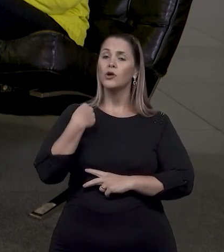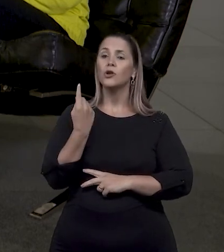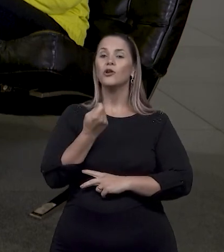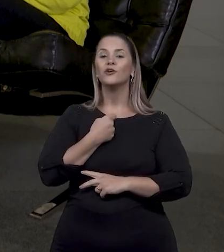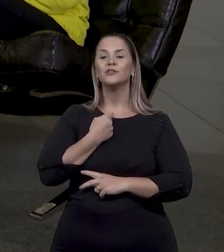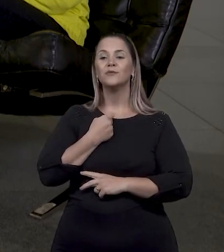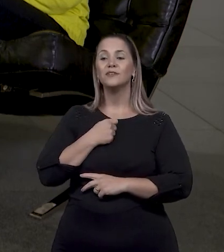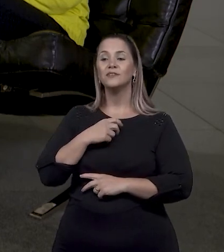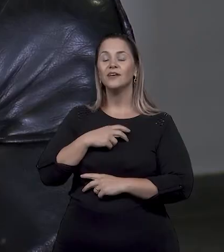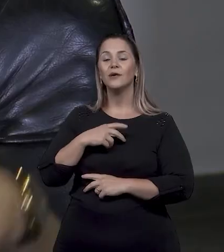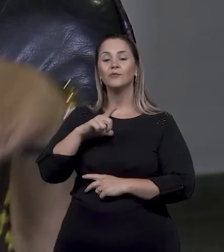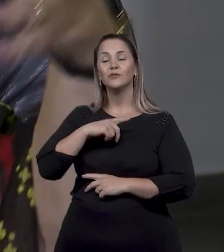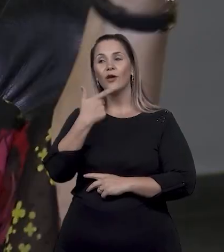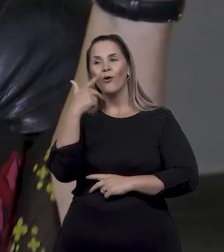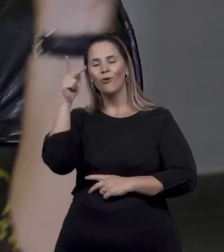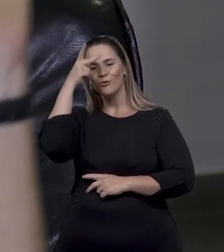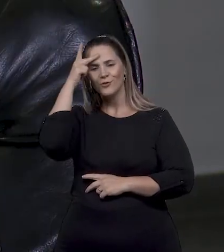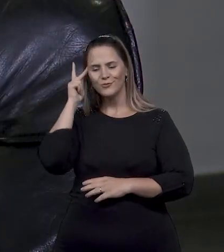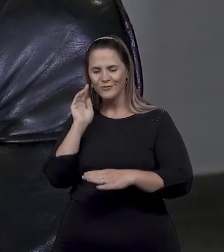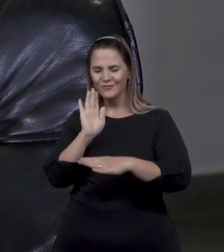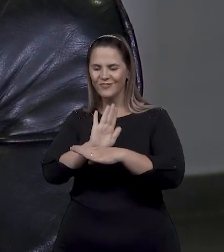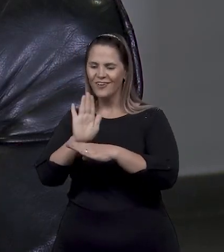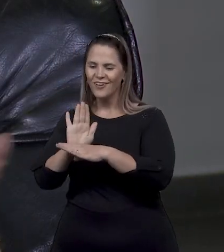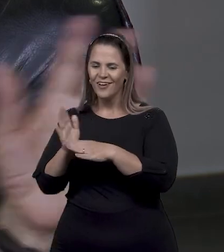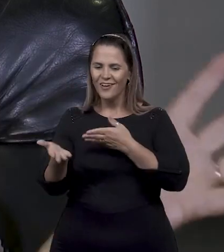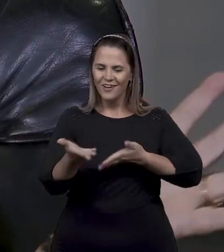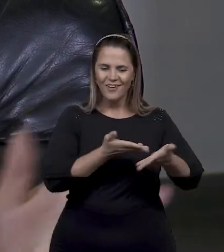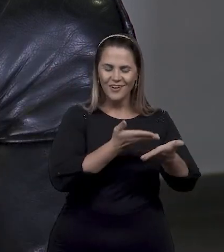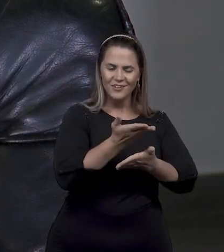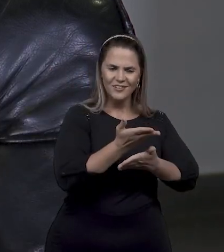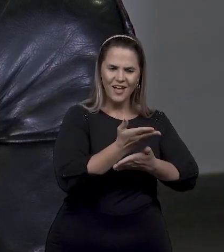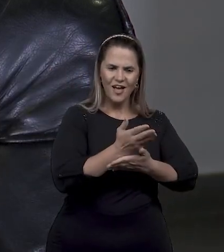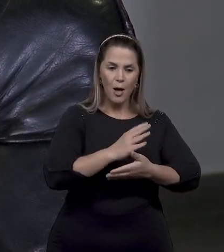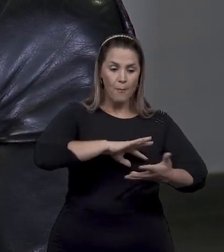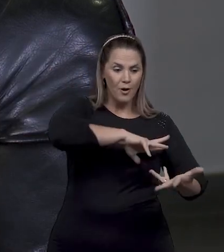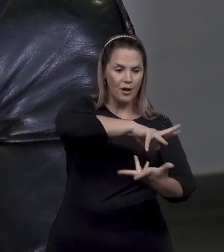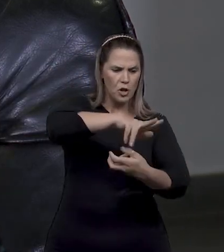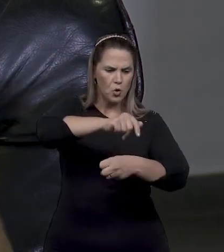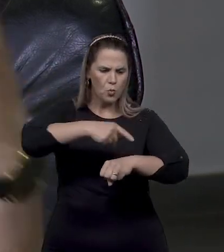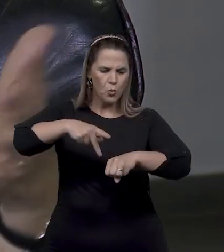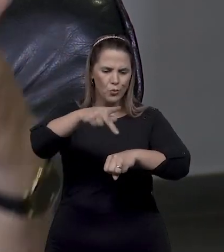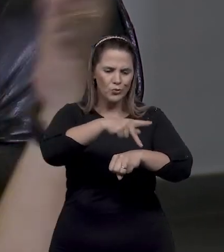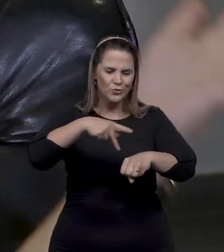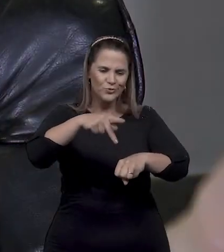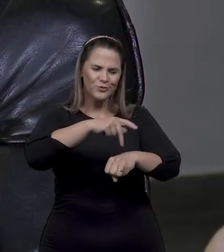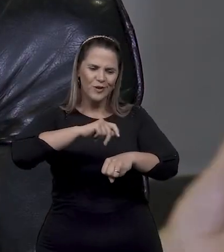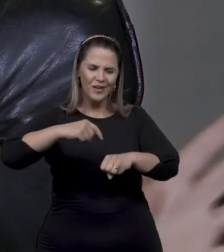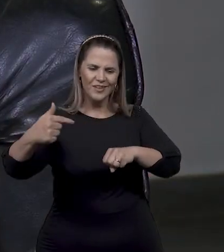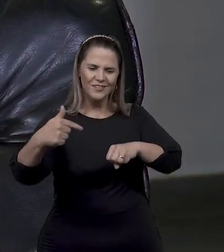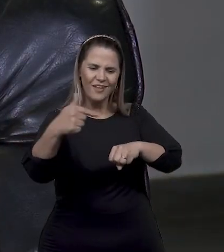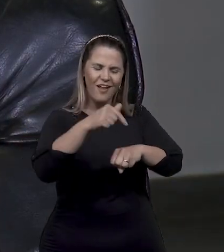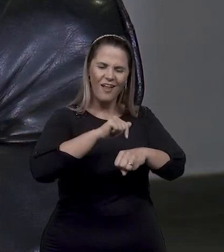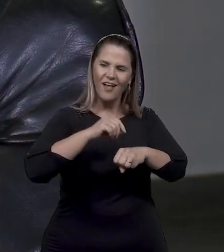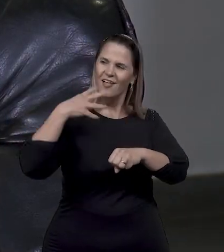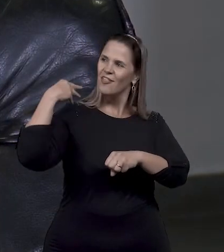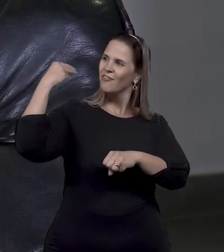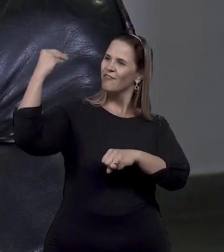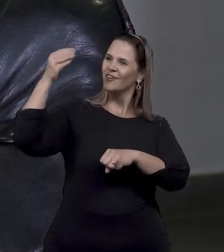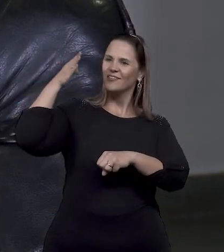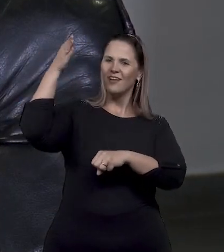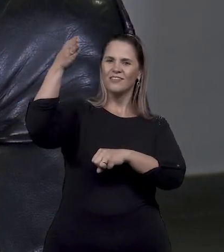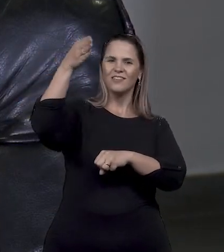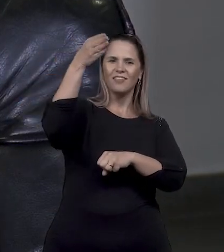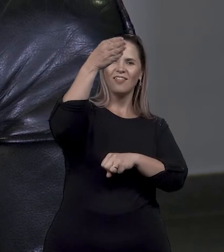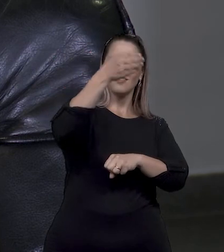de parceria para eu poder correr o mundo com a academia, que nada mais é do que a própria biblioteca